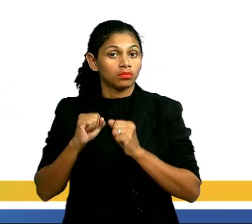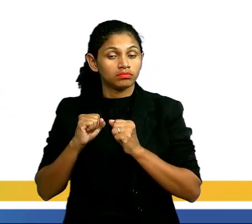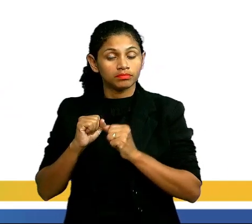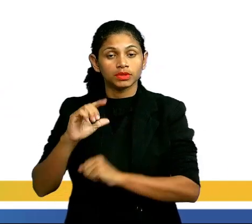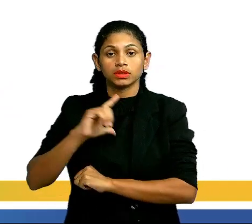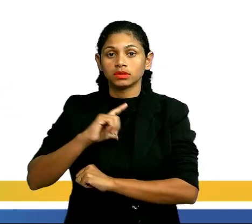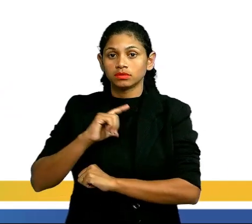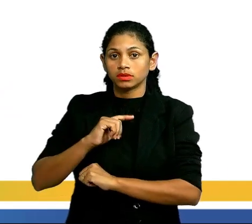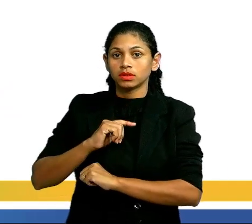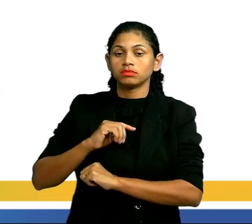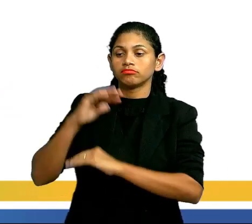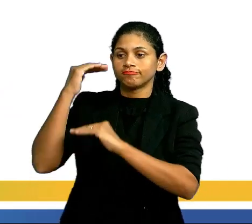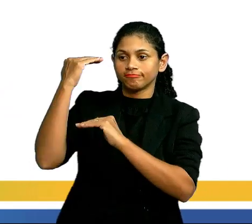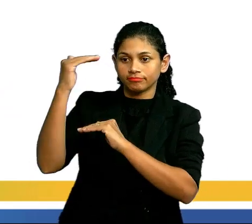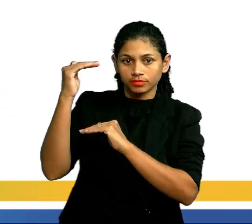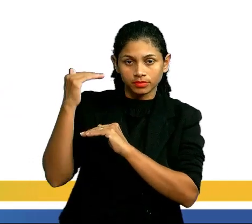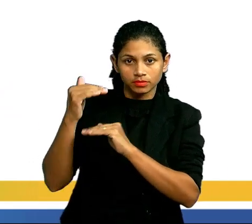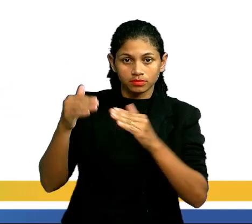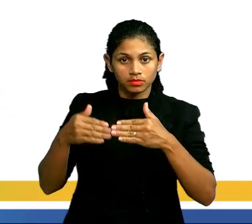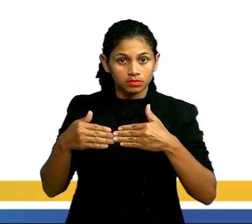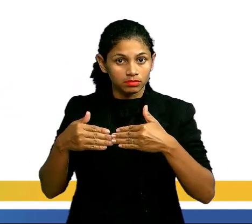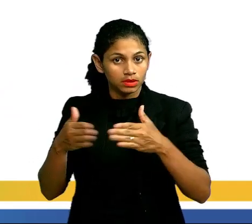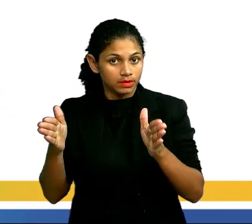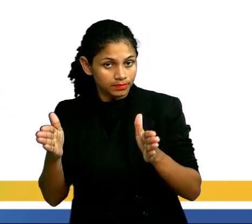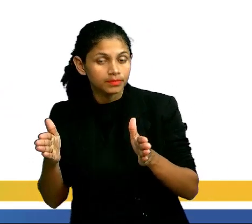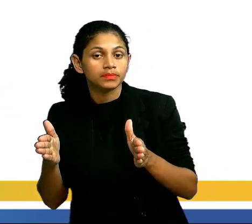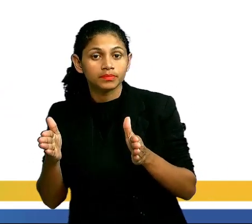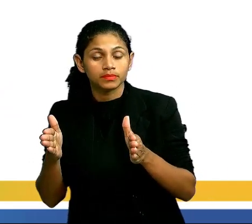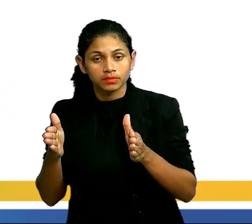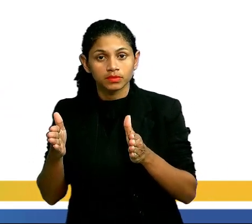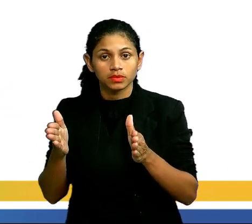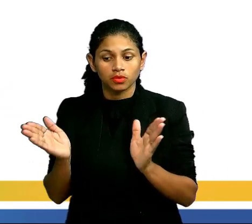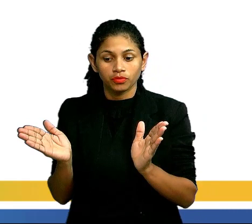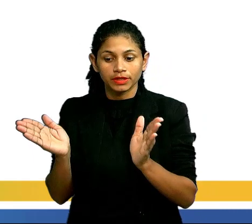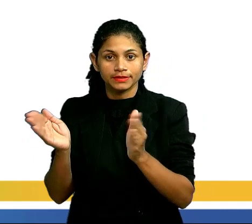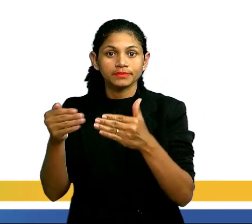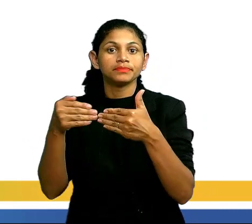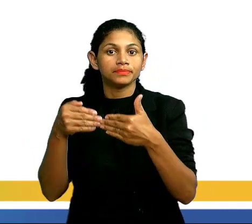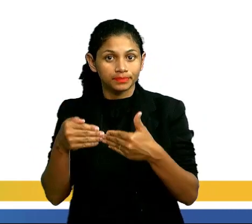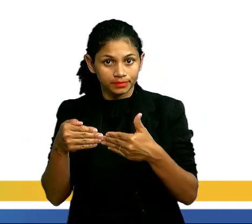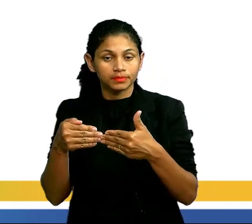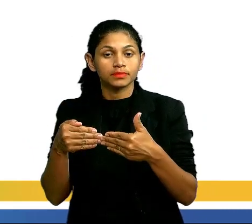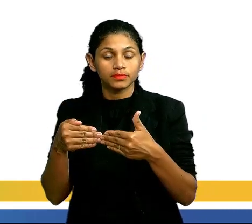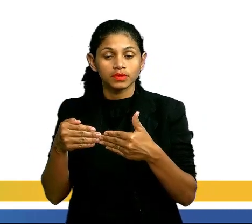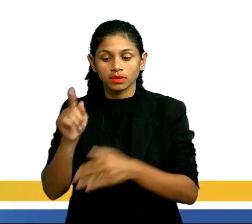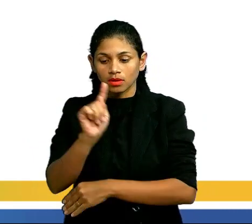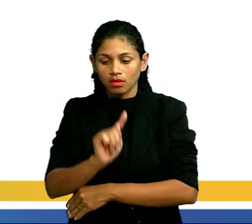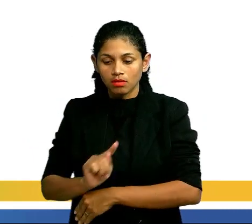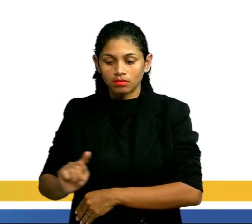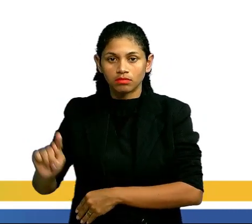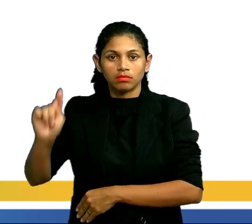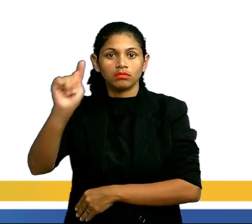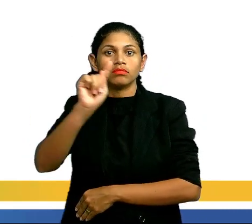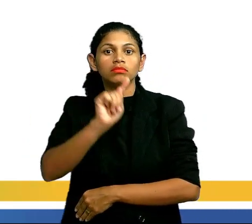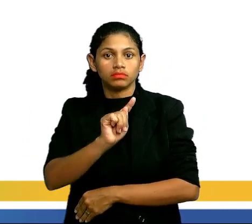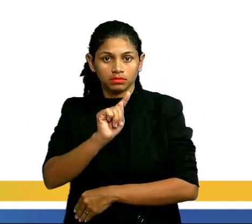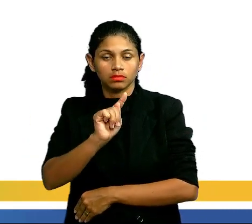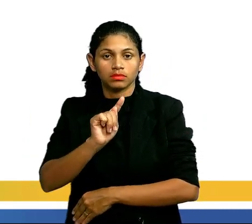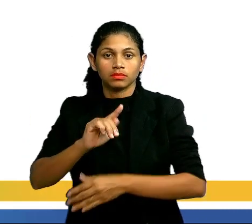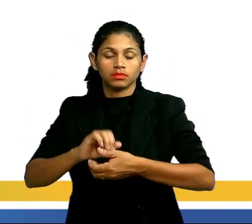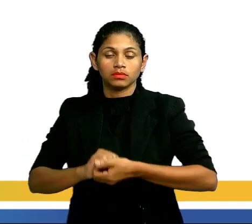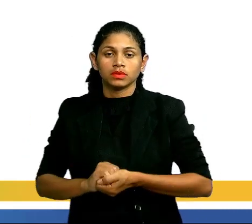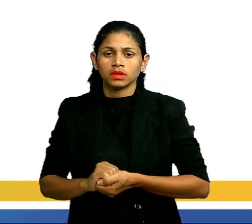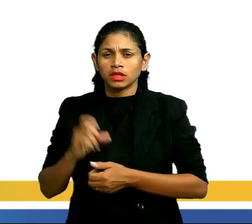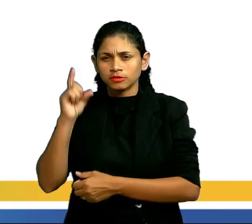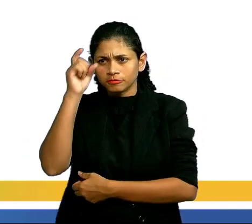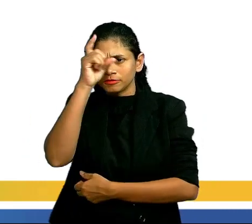para uma cadeia aberta e eu posso ter uma classificação para uma cadeia fechada. Lembrando que muito dificilmente vai aparecer nas questões uma